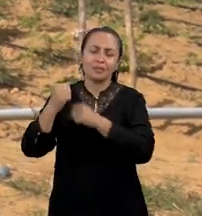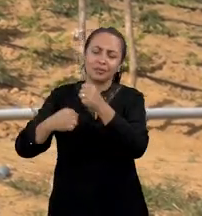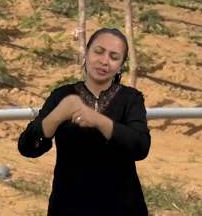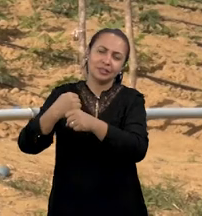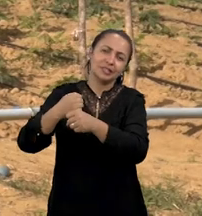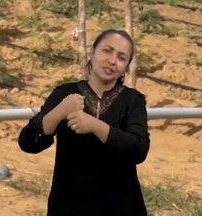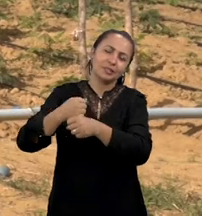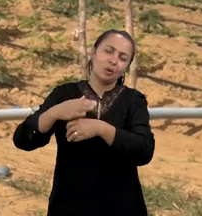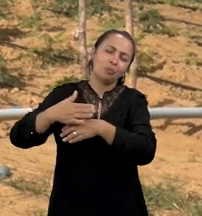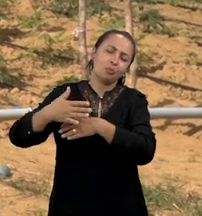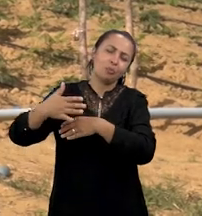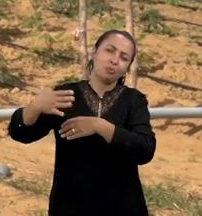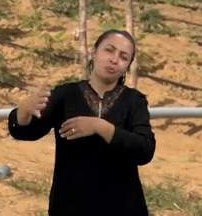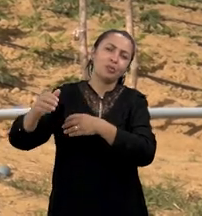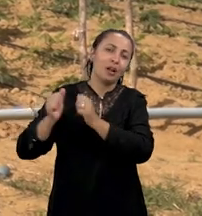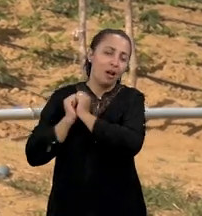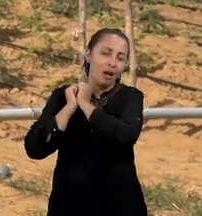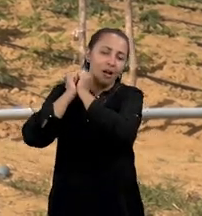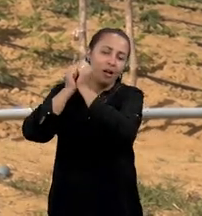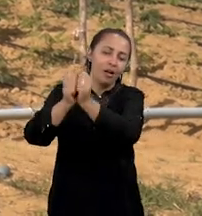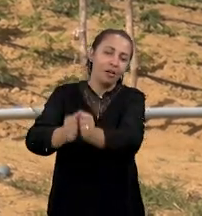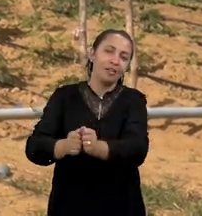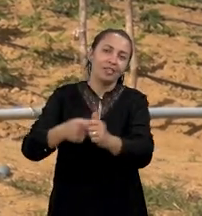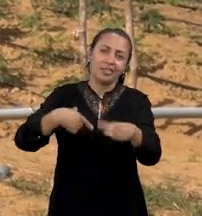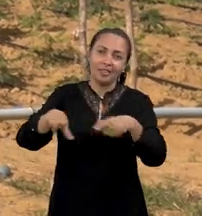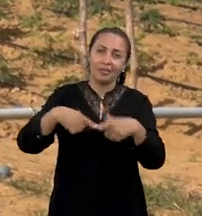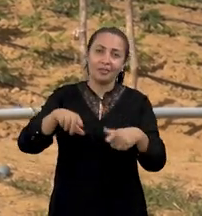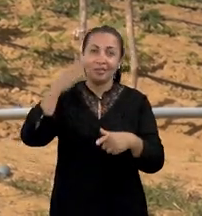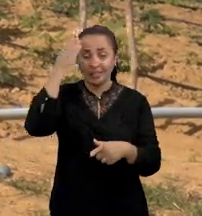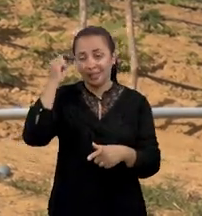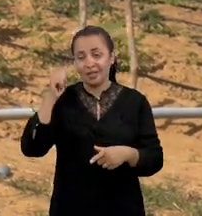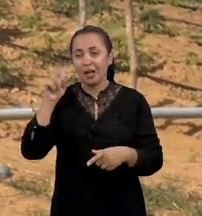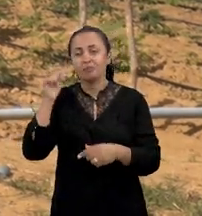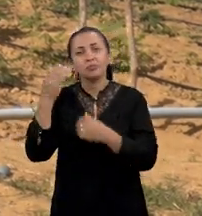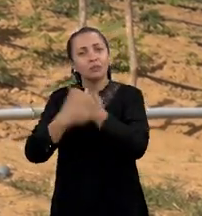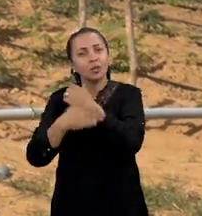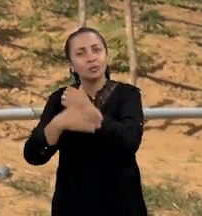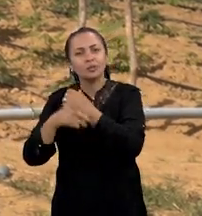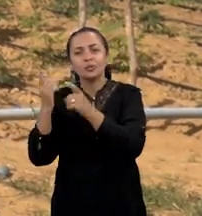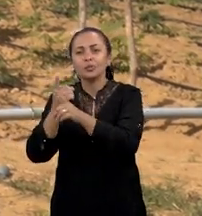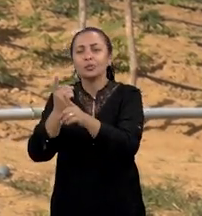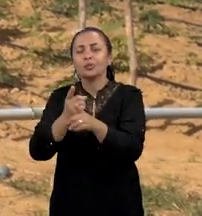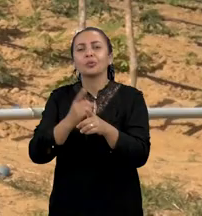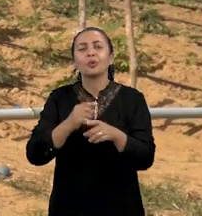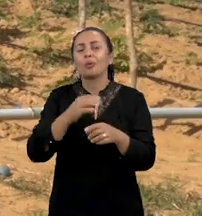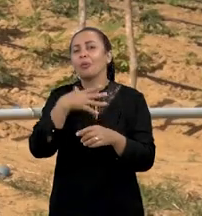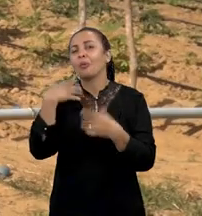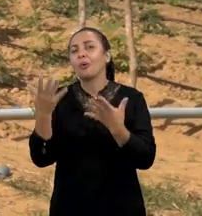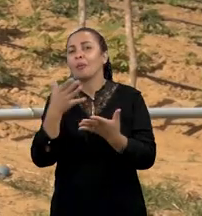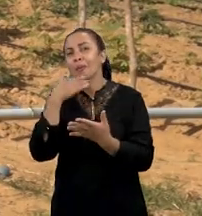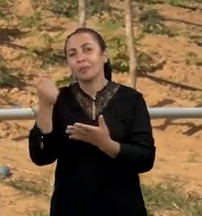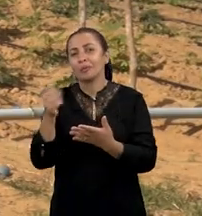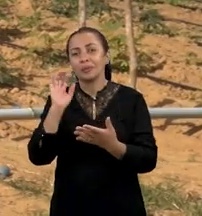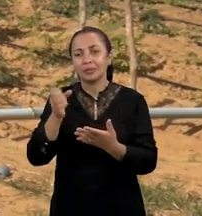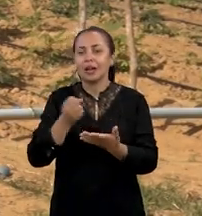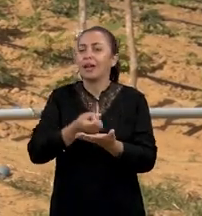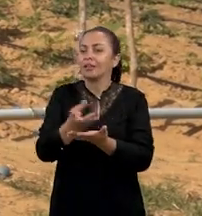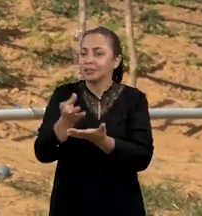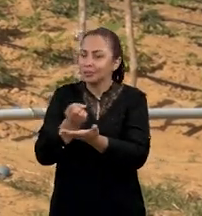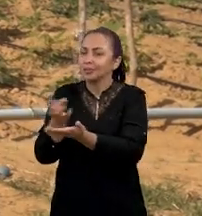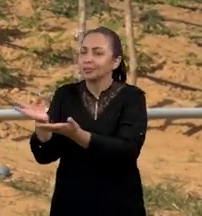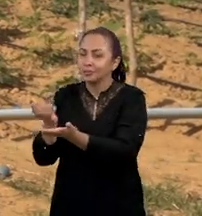Então, eles acompanharam esse trabalho. Então, eles sabem daquele material. Eles próprios identificaram aquele material. E nós já